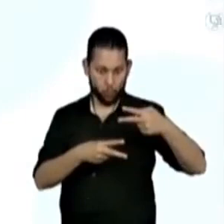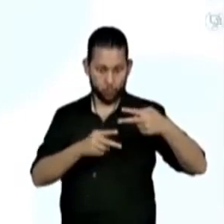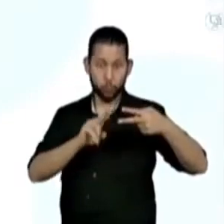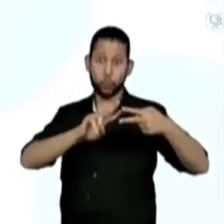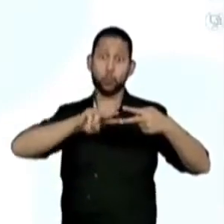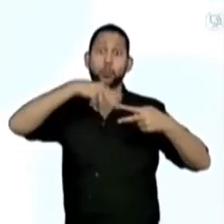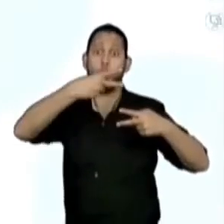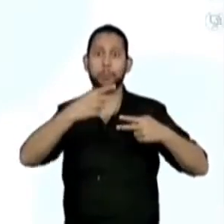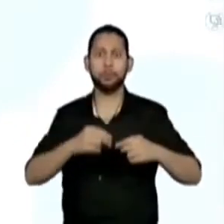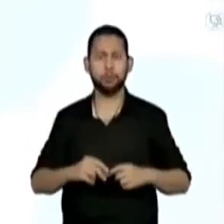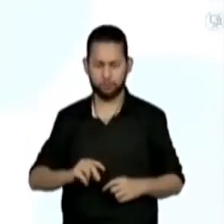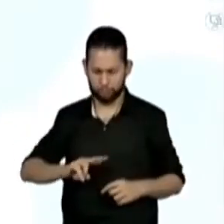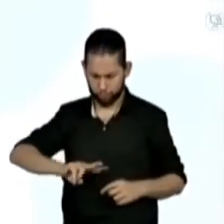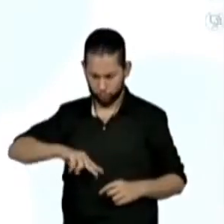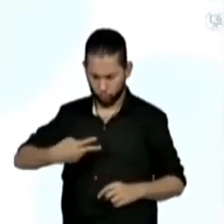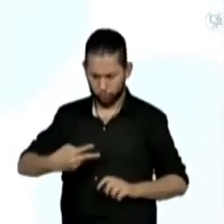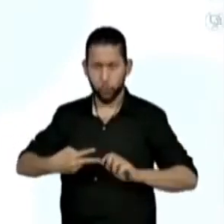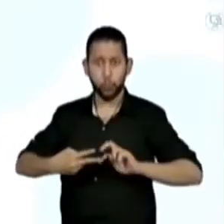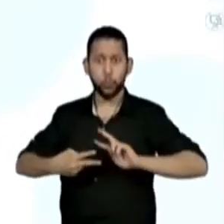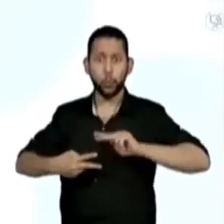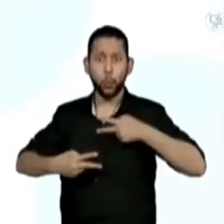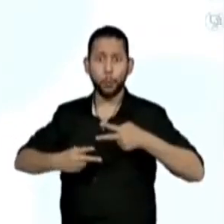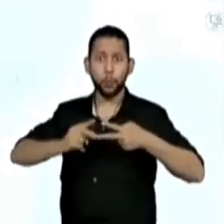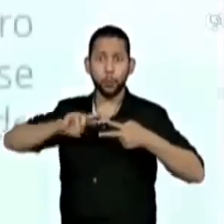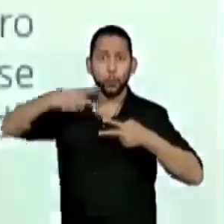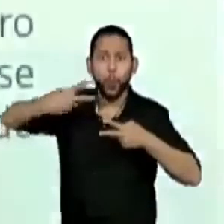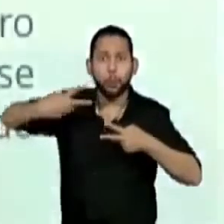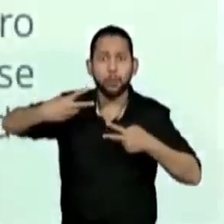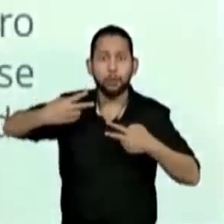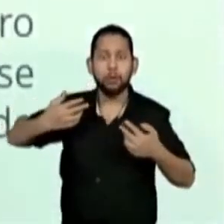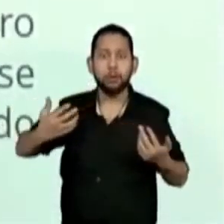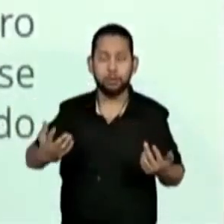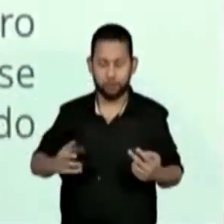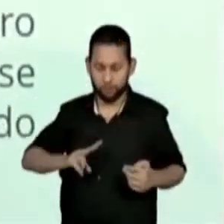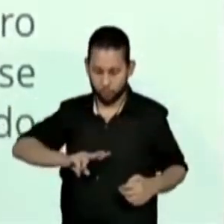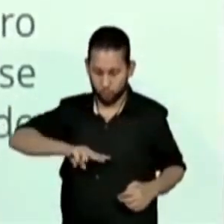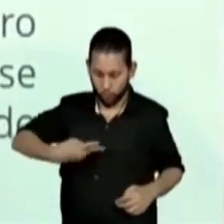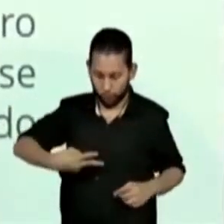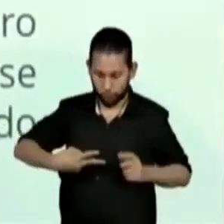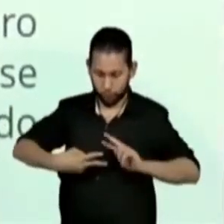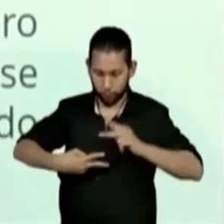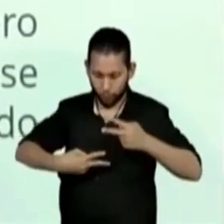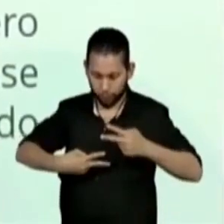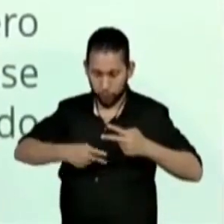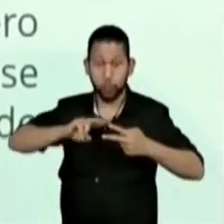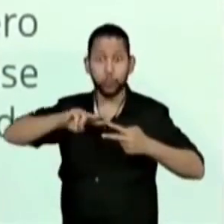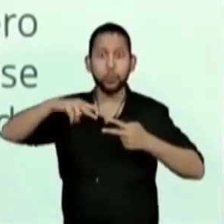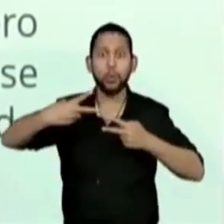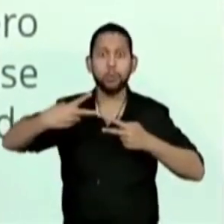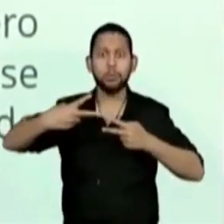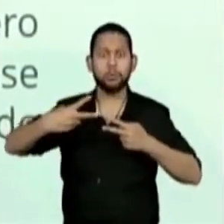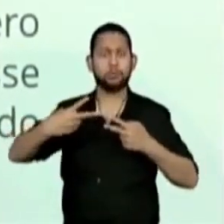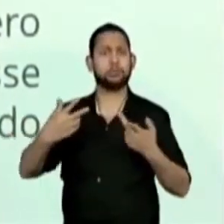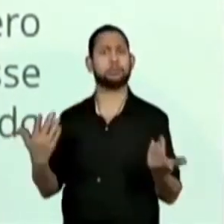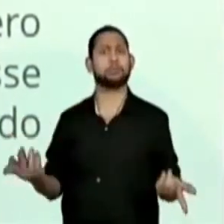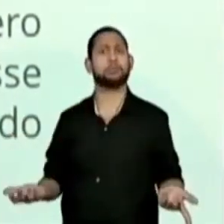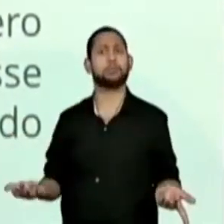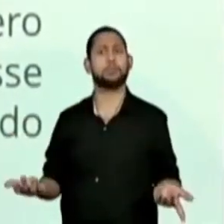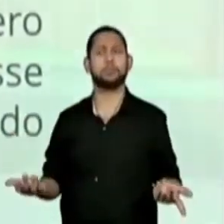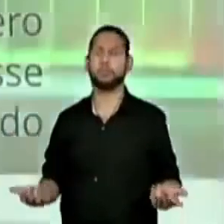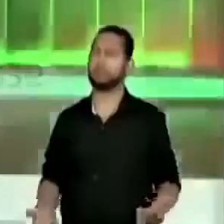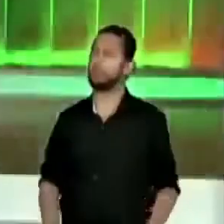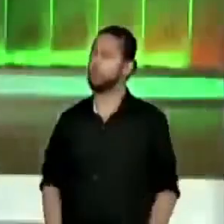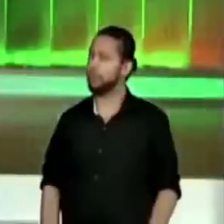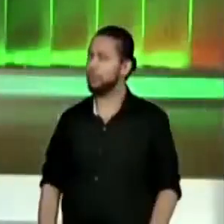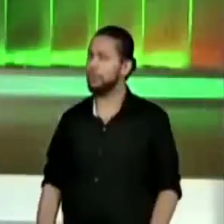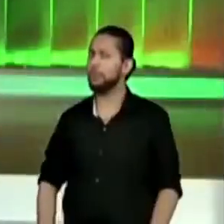dobro. O dobro do dobro, agora você vem com o dobro do dobro do dobro. Como é que a gente vai fazer